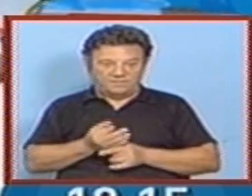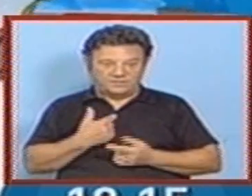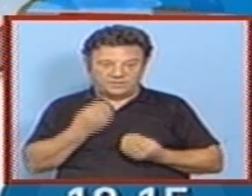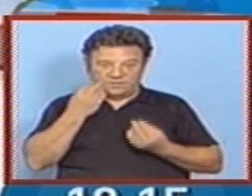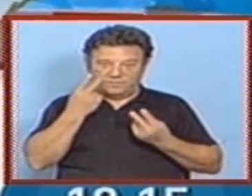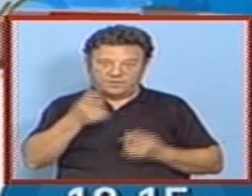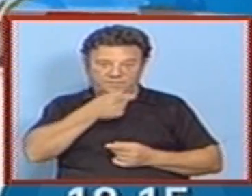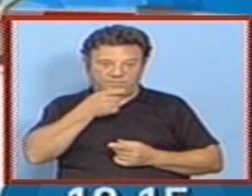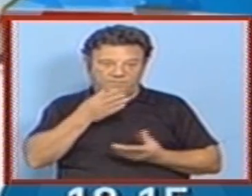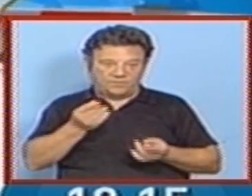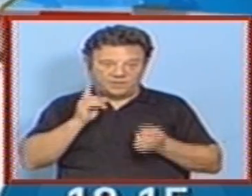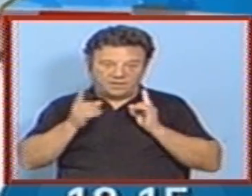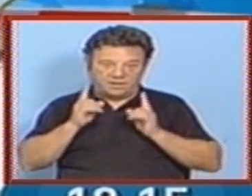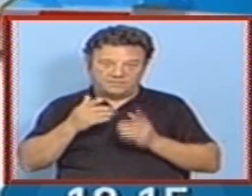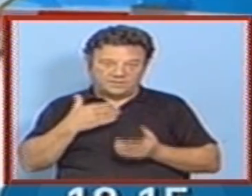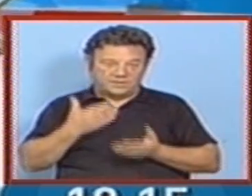como vimos, promete muita animação. Até já. Sónia.